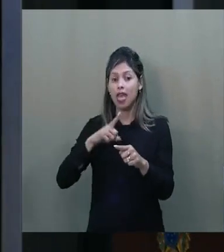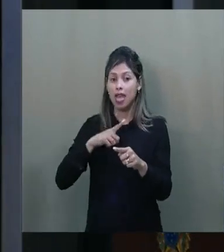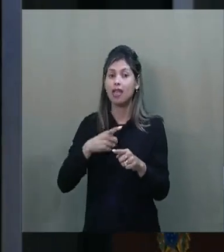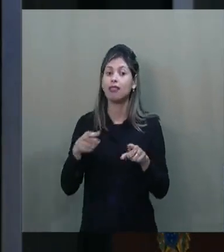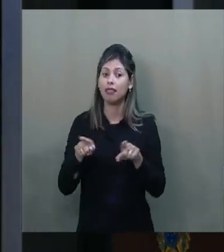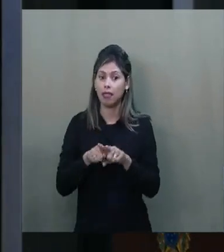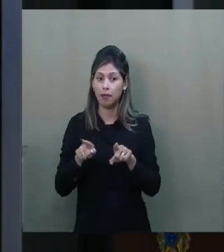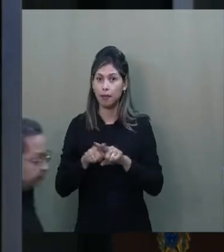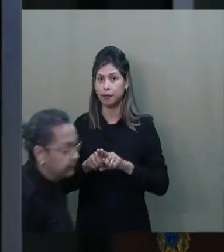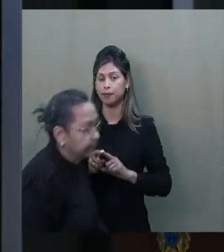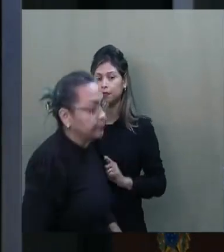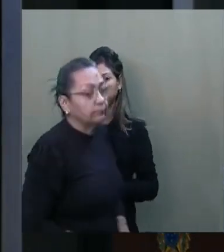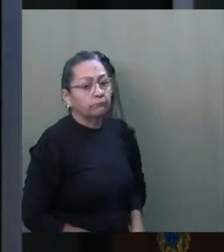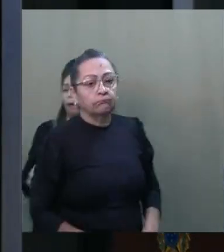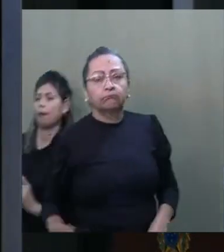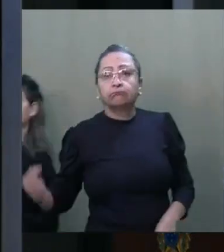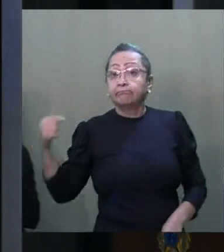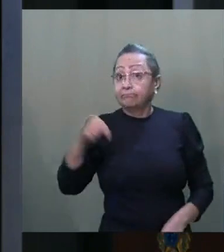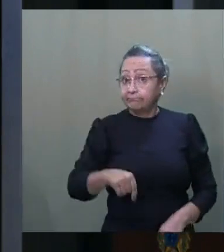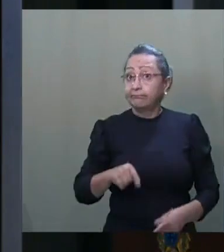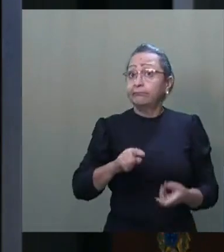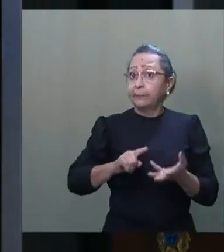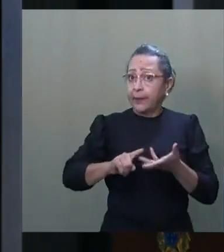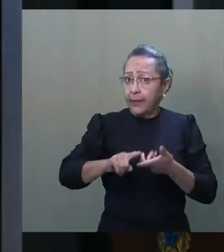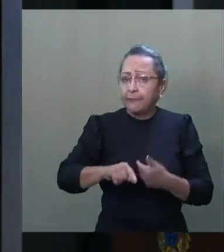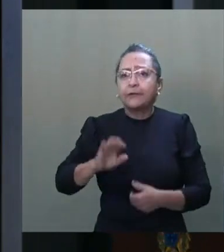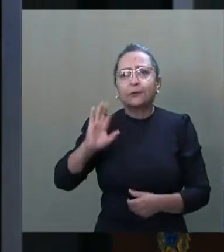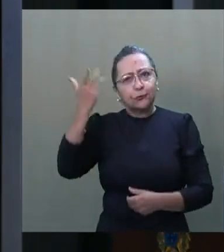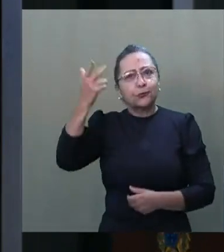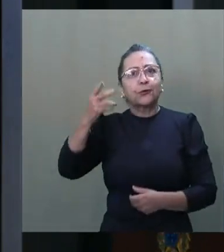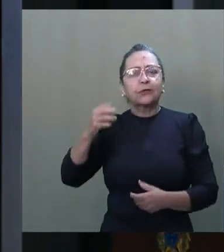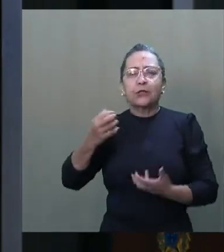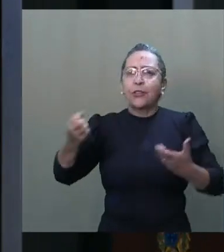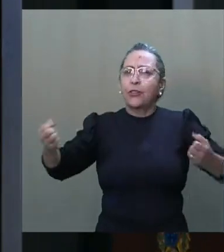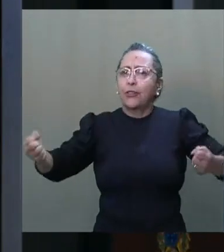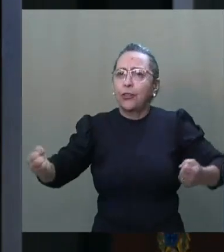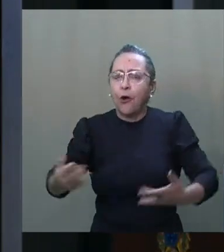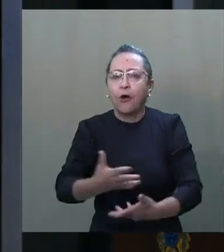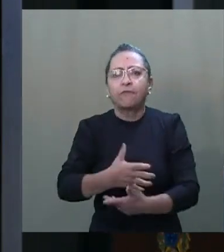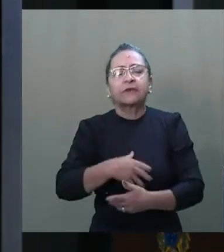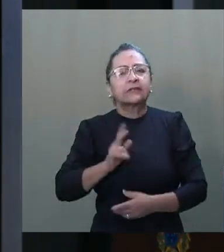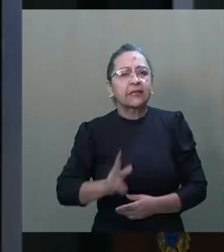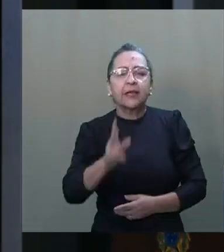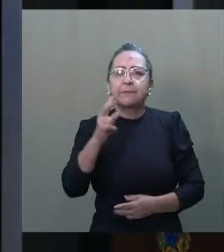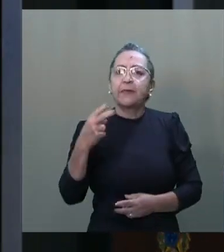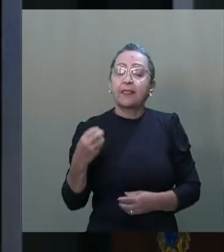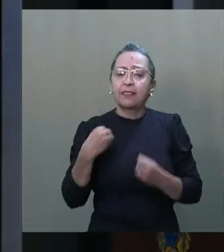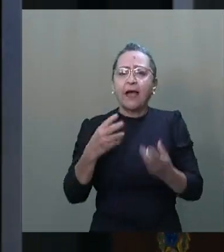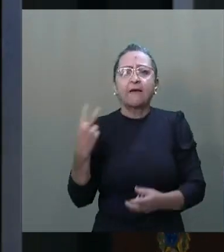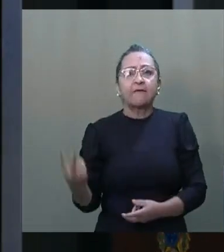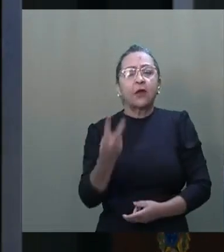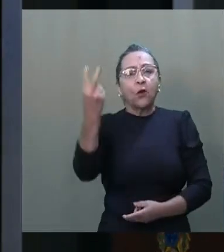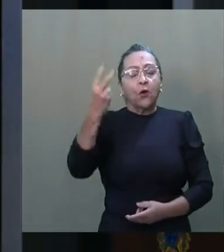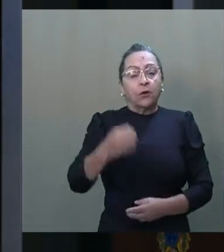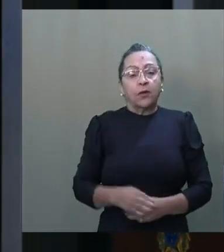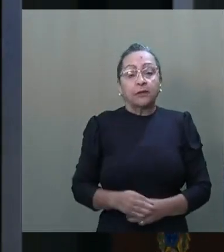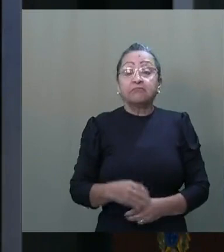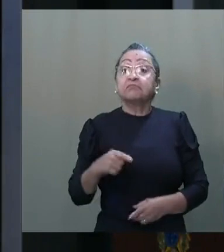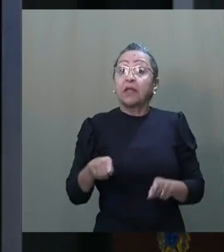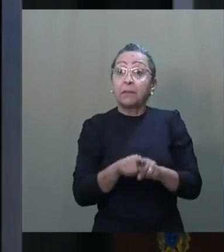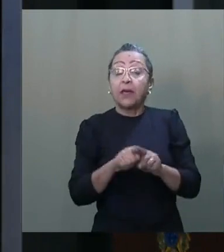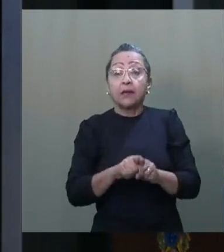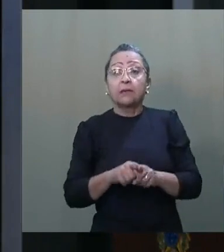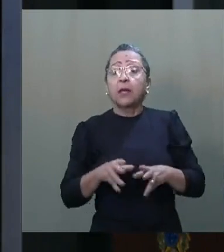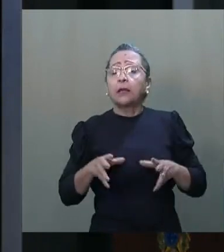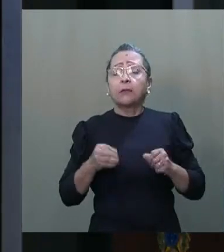inovadoras, visando sempre prestigiar valores republicanos. O acesso a todos a